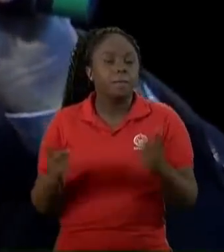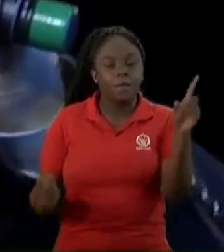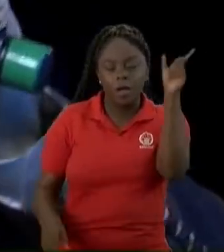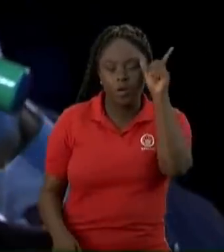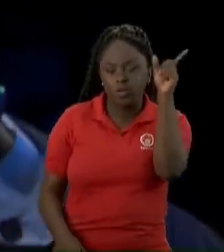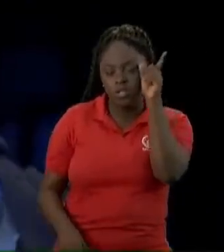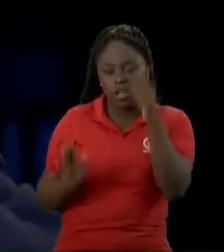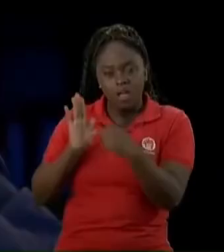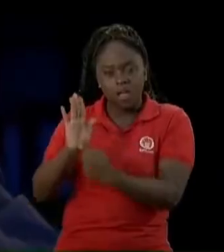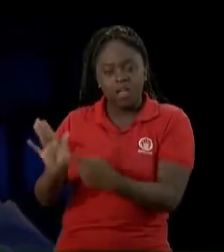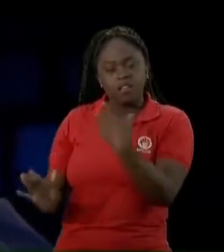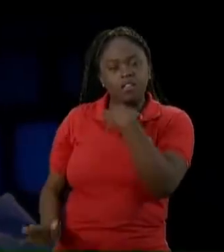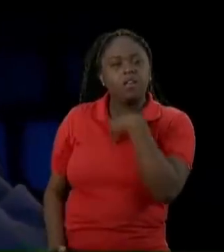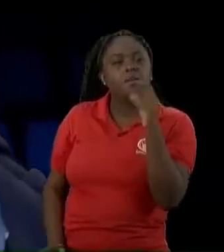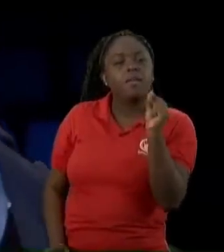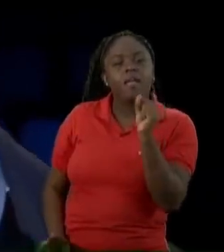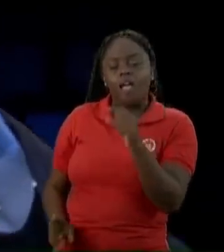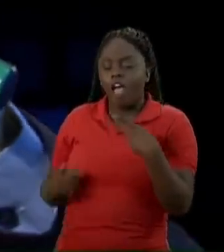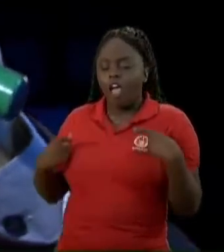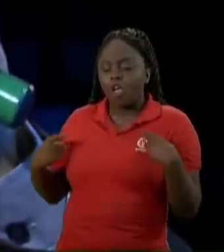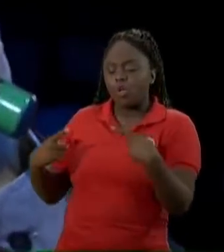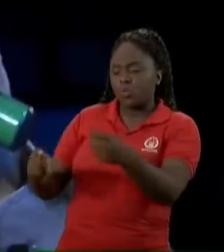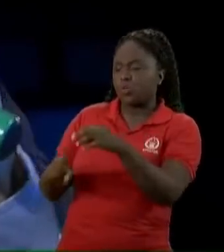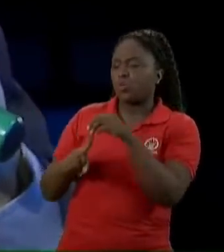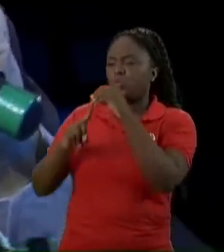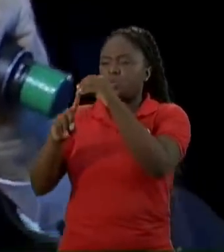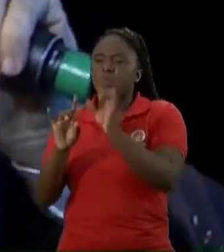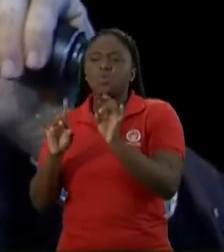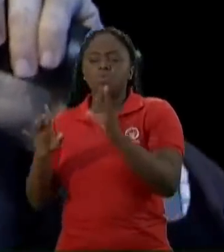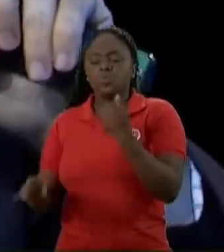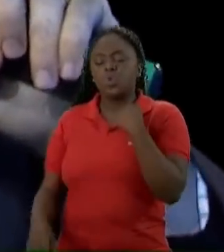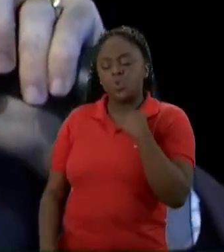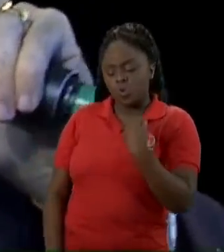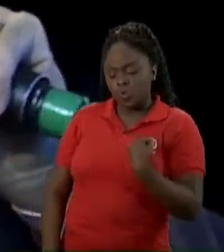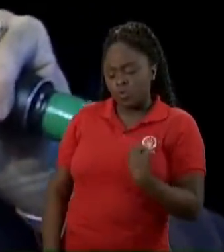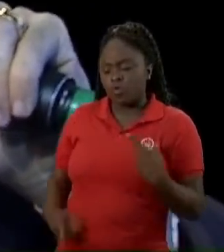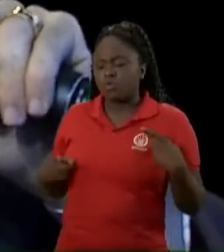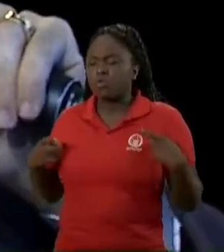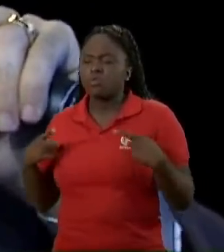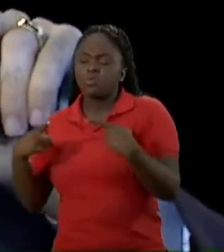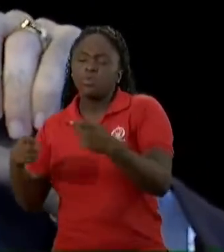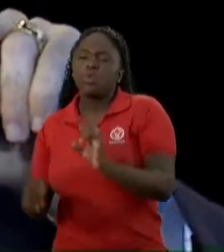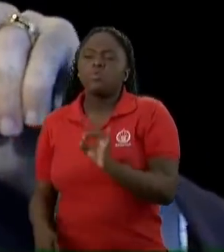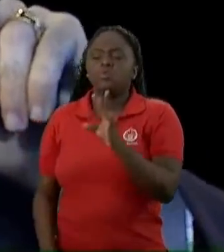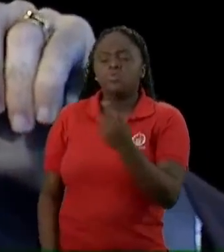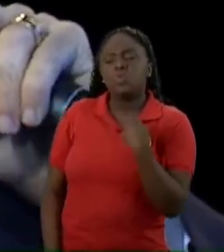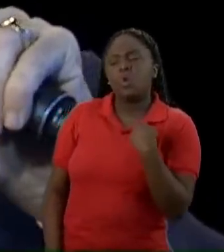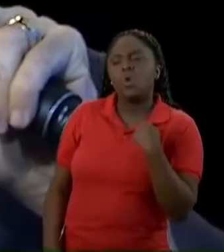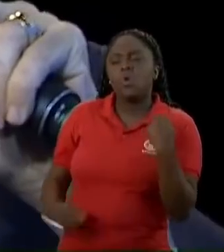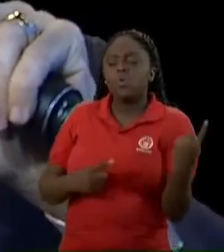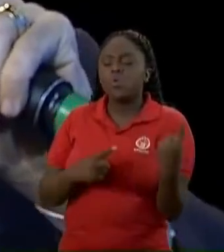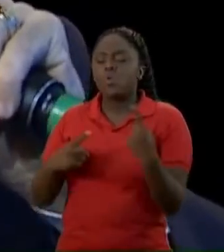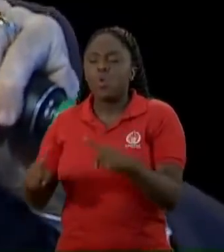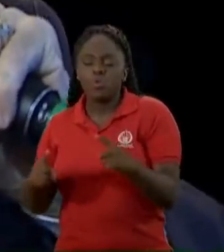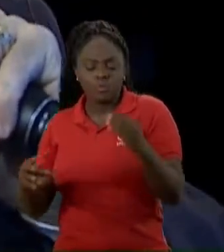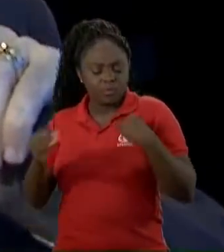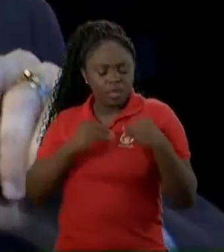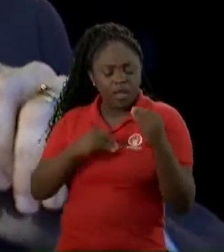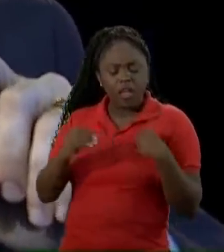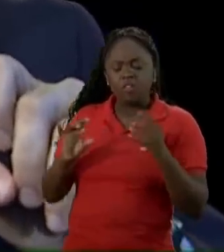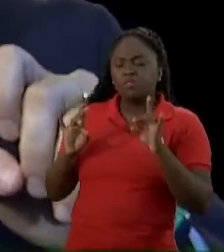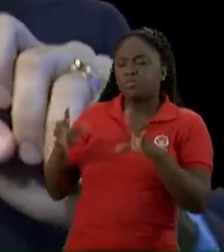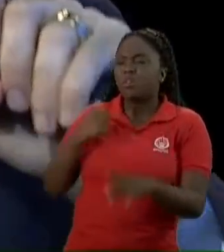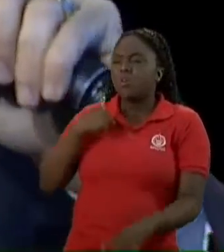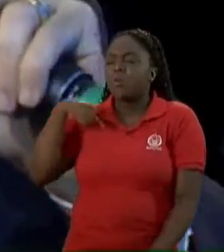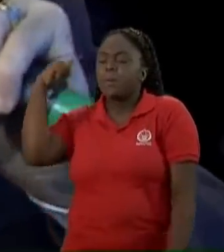esse sentimento Que a nossa luta é única Não, só eu estou vivendo Só eu estou vivendo essa luta Só eu estou lutando contra esse pecado Só eu estou tendo